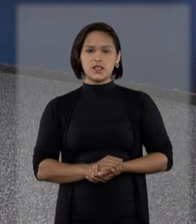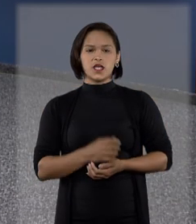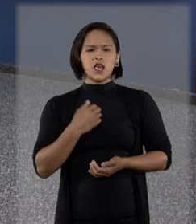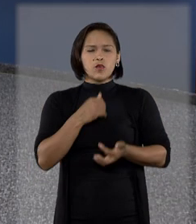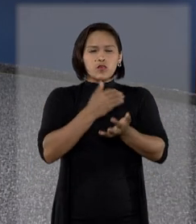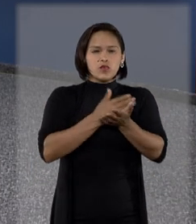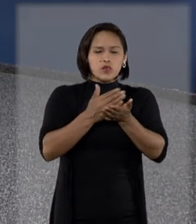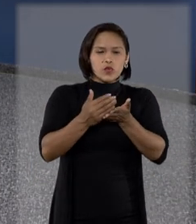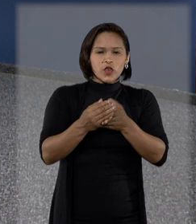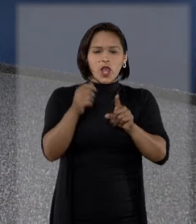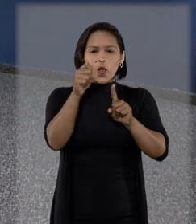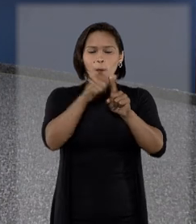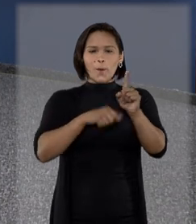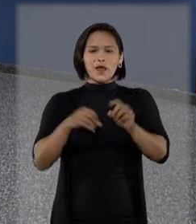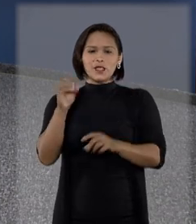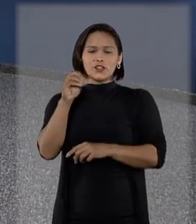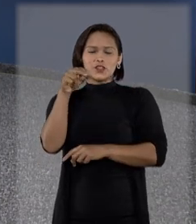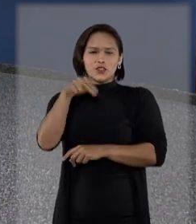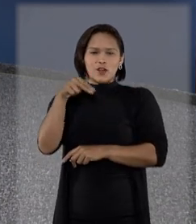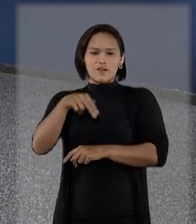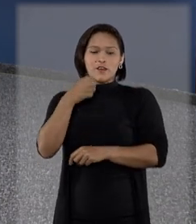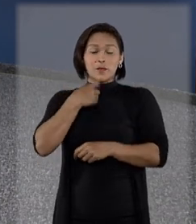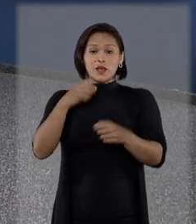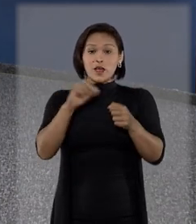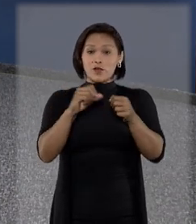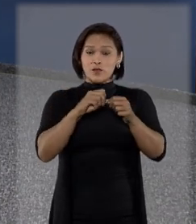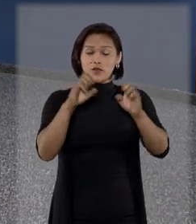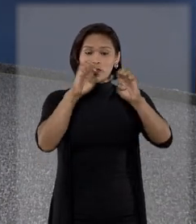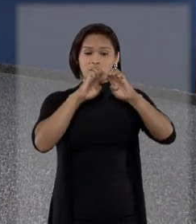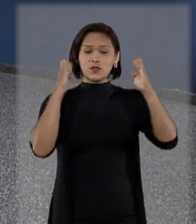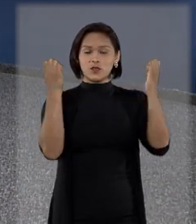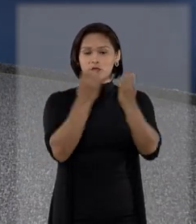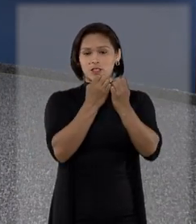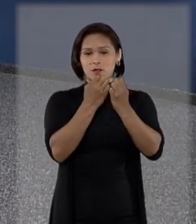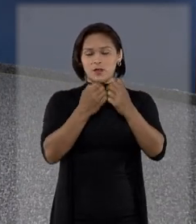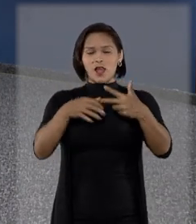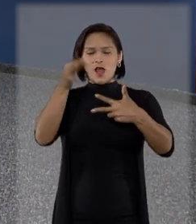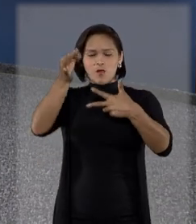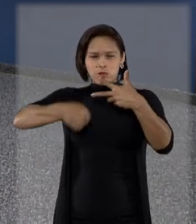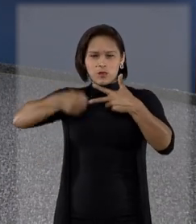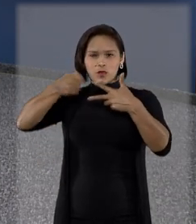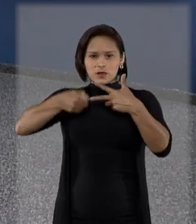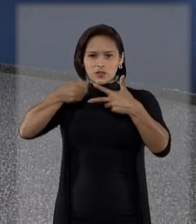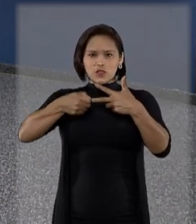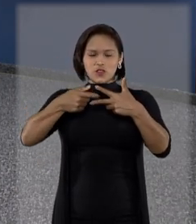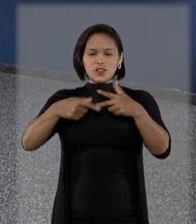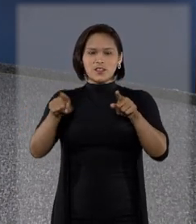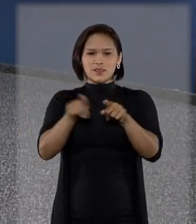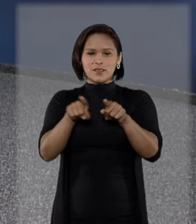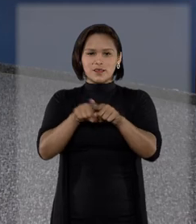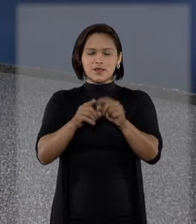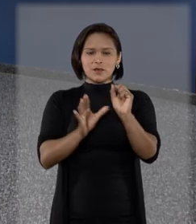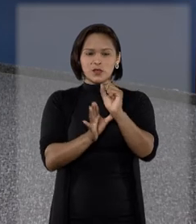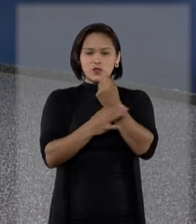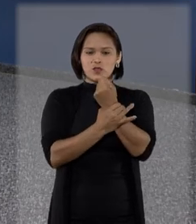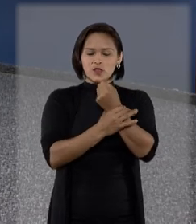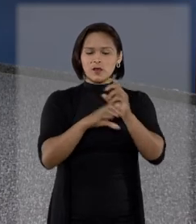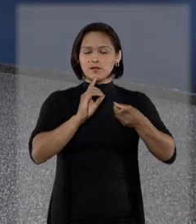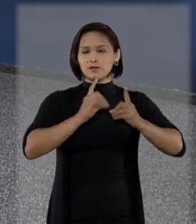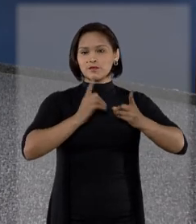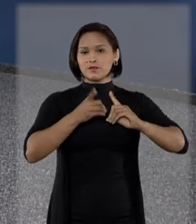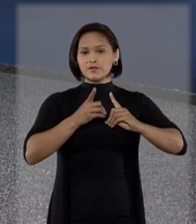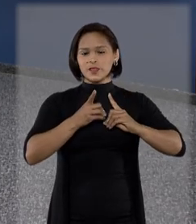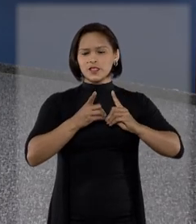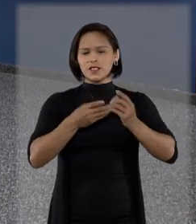Durante o mês de novembro está sendo realizado um seminário que reúne o Poder Judiciário e o setor de seguros para